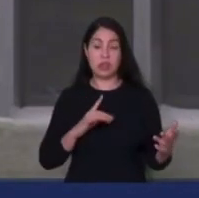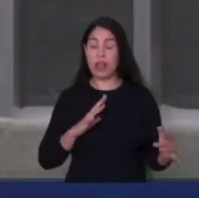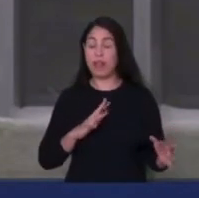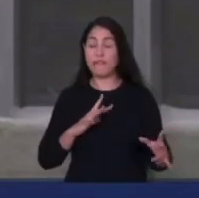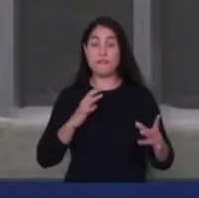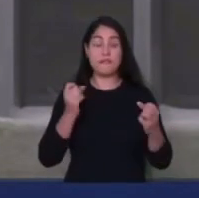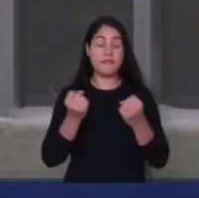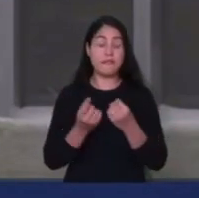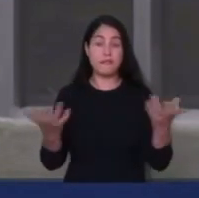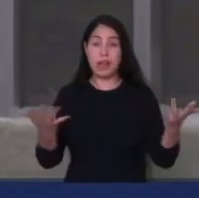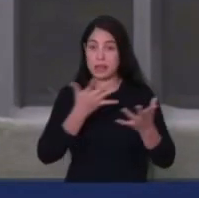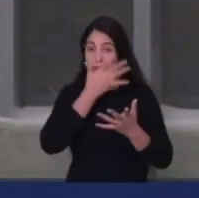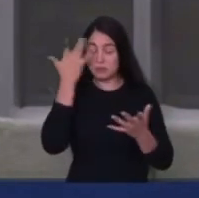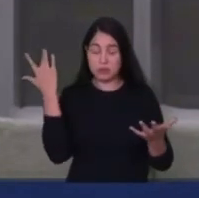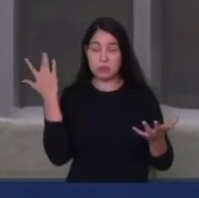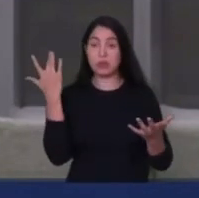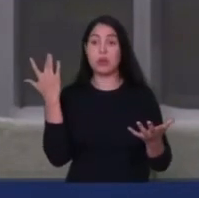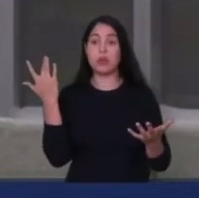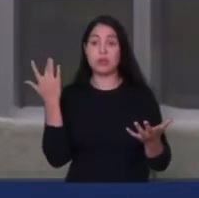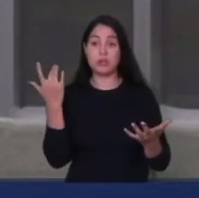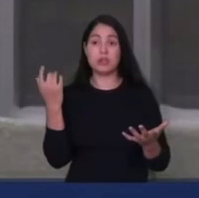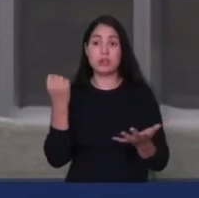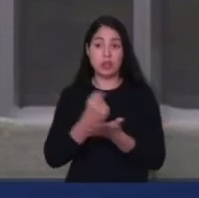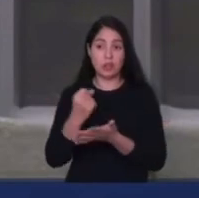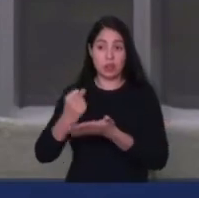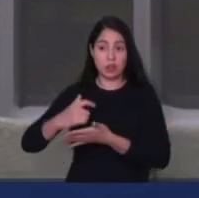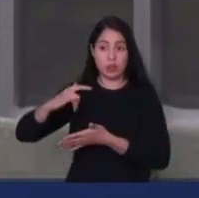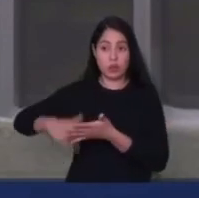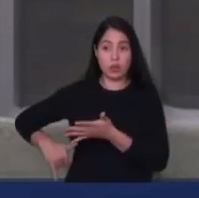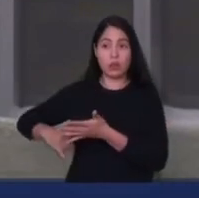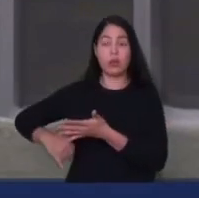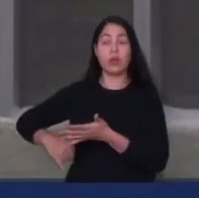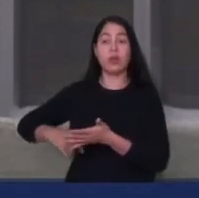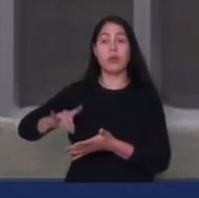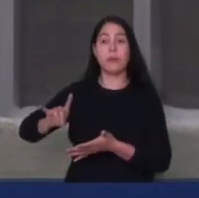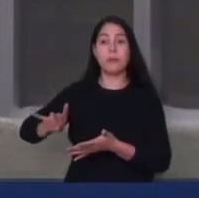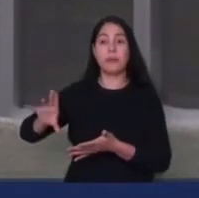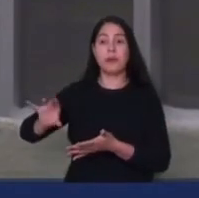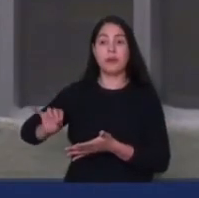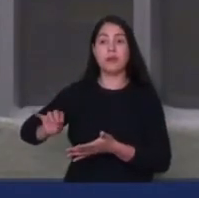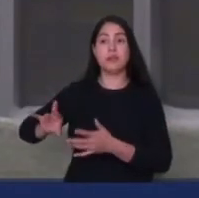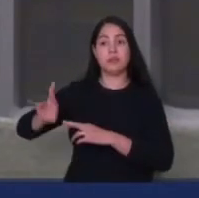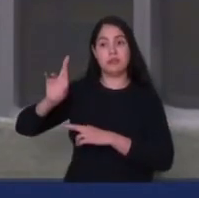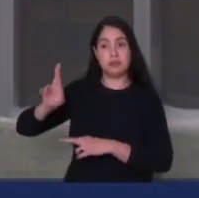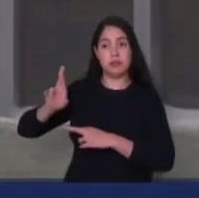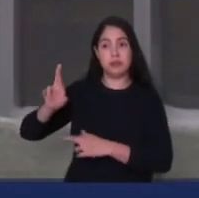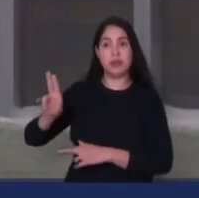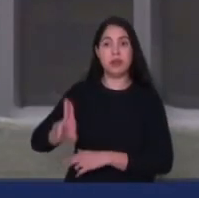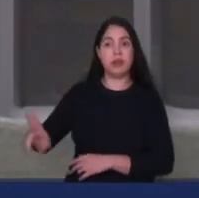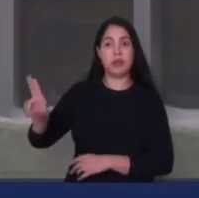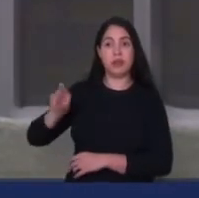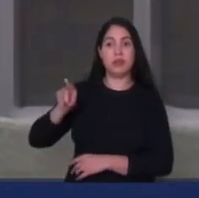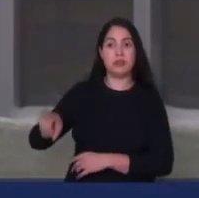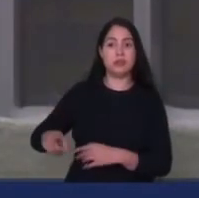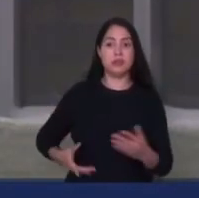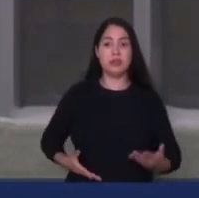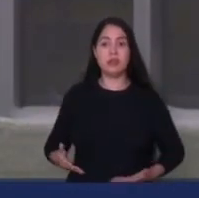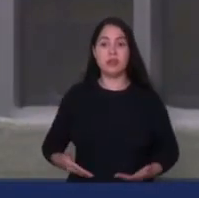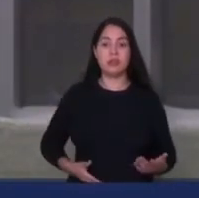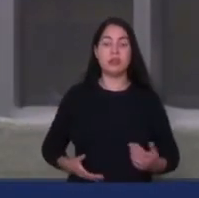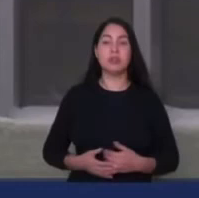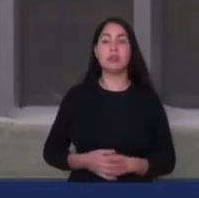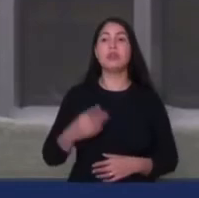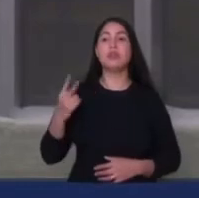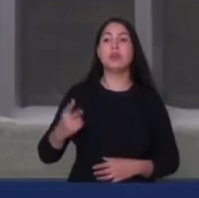foram prejudicados. Contrataram um plano, contrataram um pacote, esperavam usufruir desse serviço após dois, três anos,